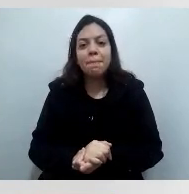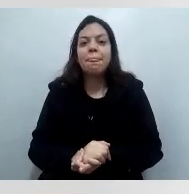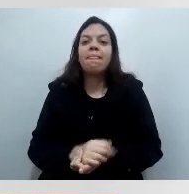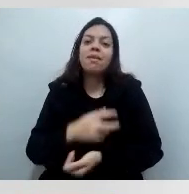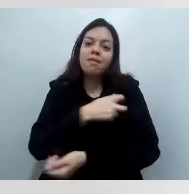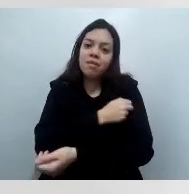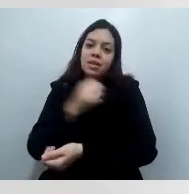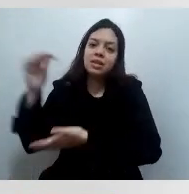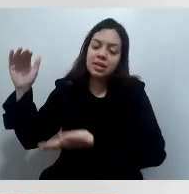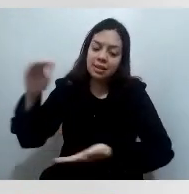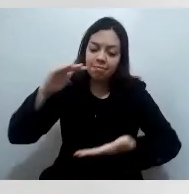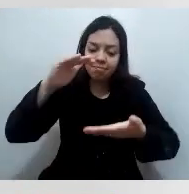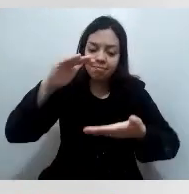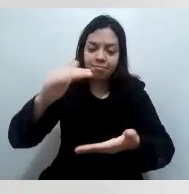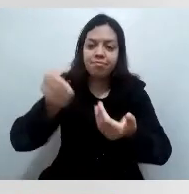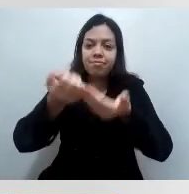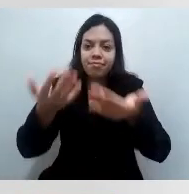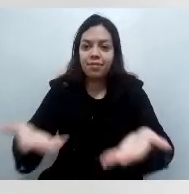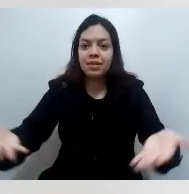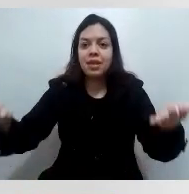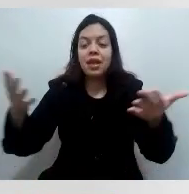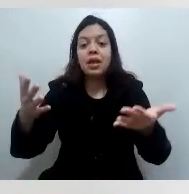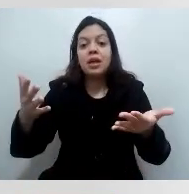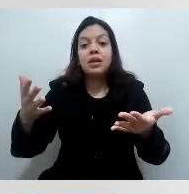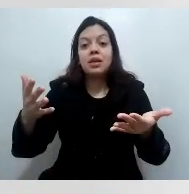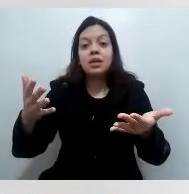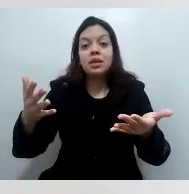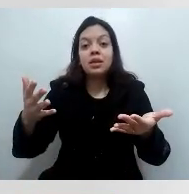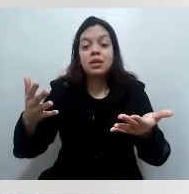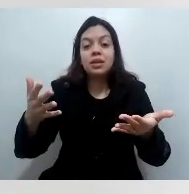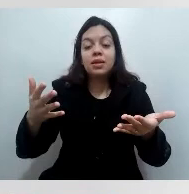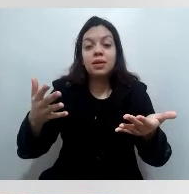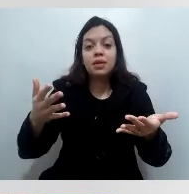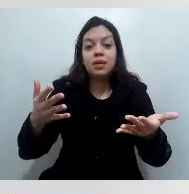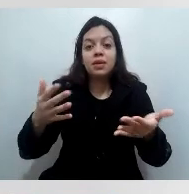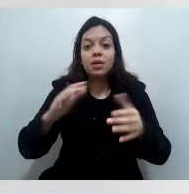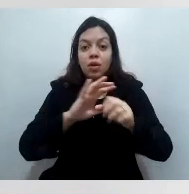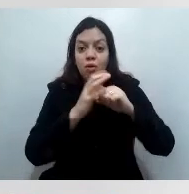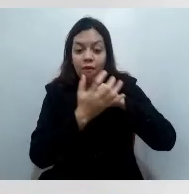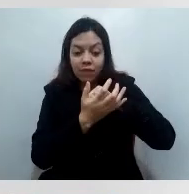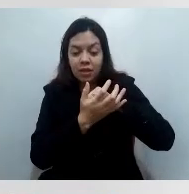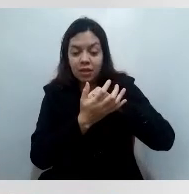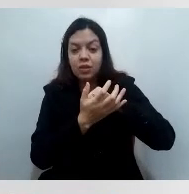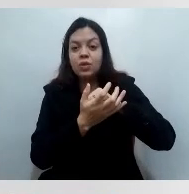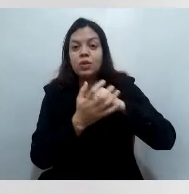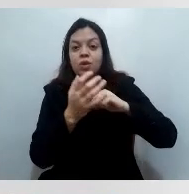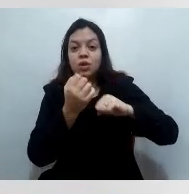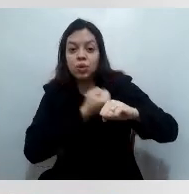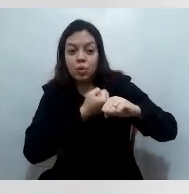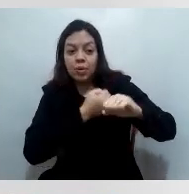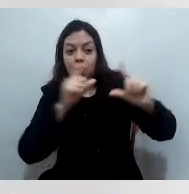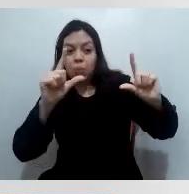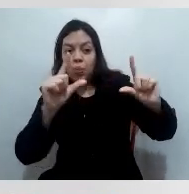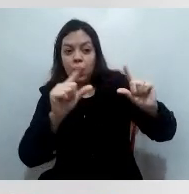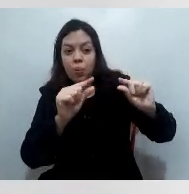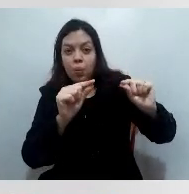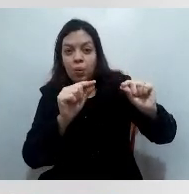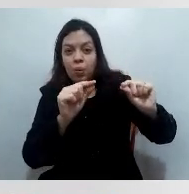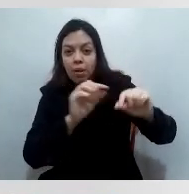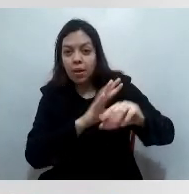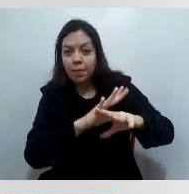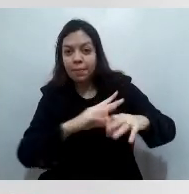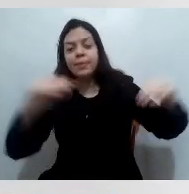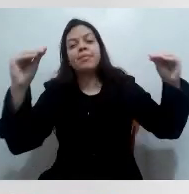principalmente óbitos no nosso estado, em todo o Brasil. Em todo o Brasil. muito obrigada pela oportunidade até